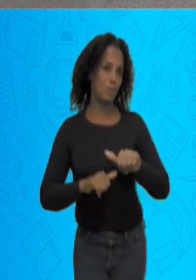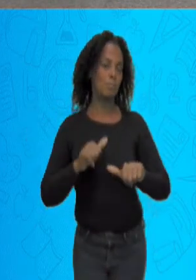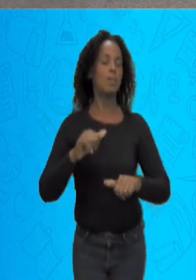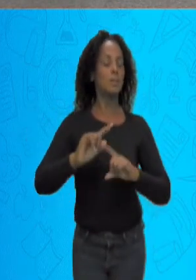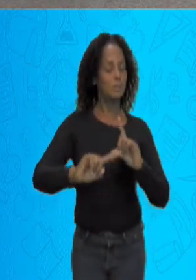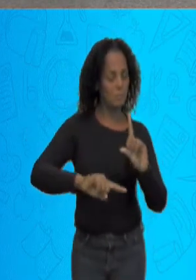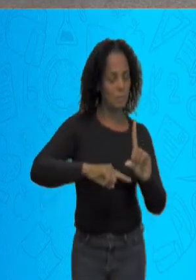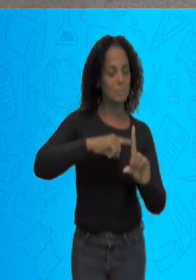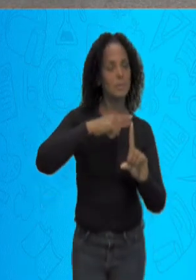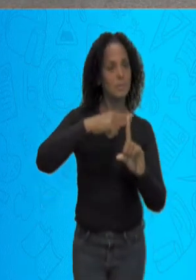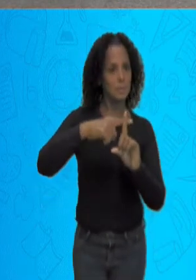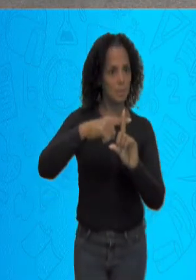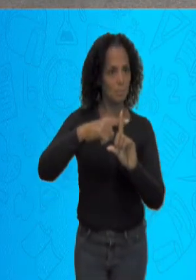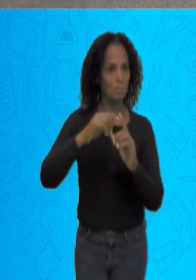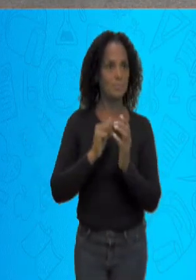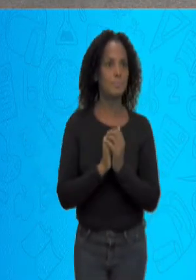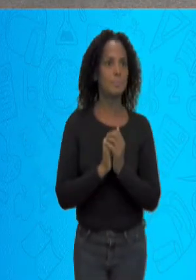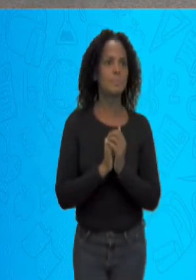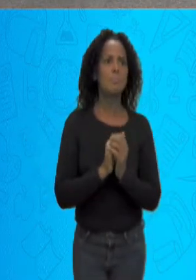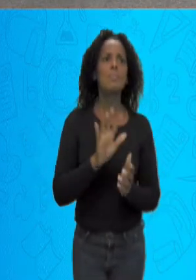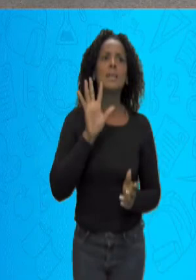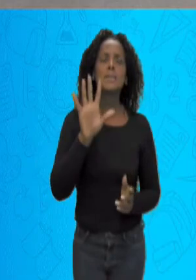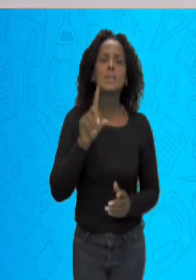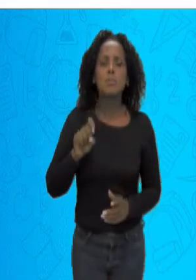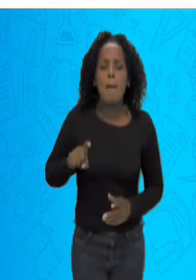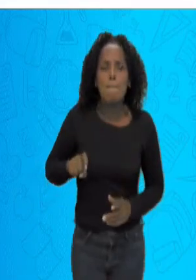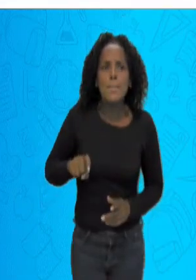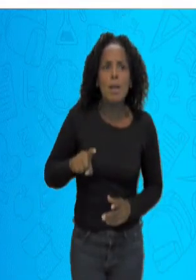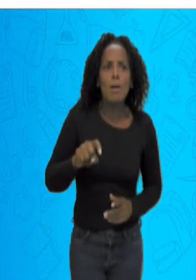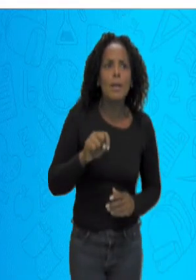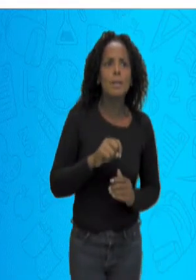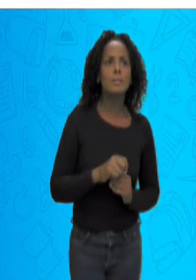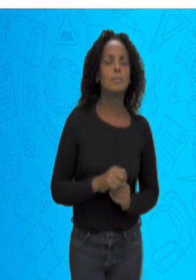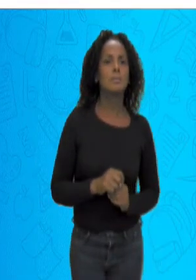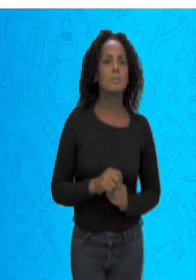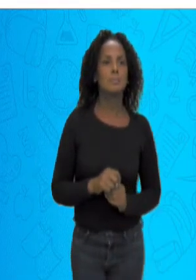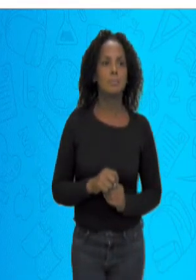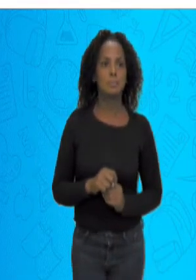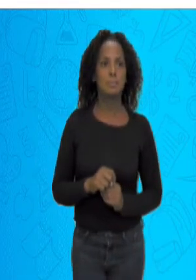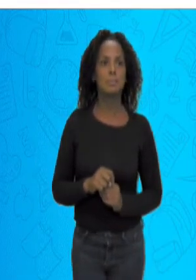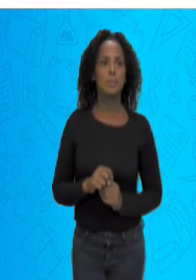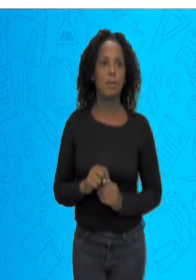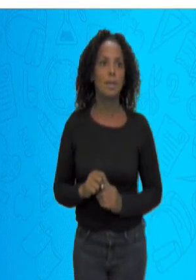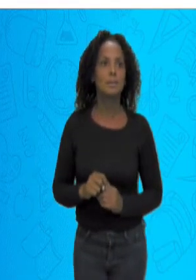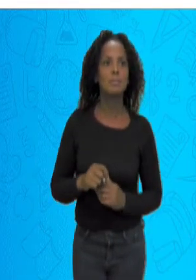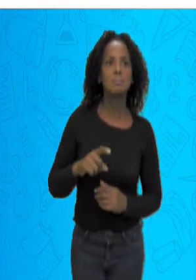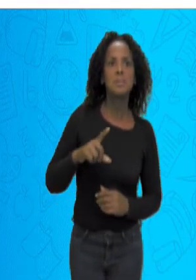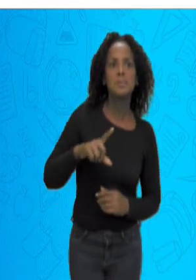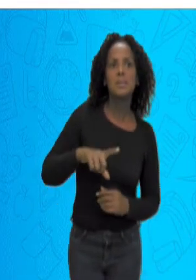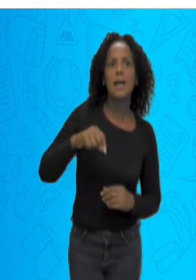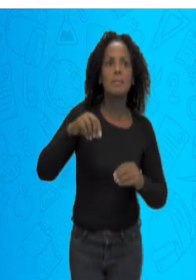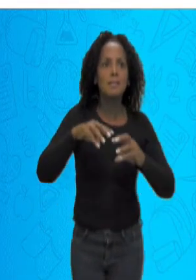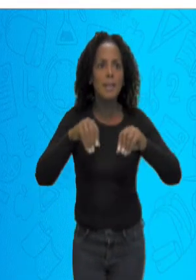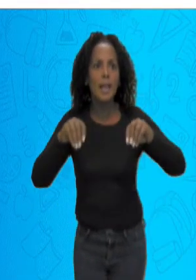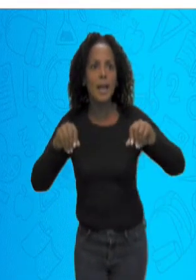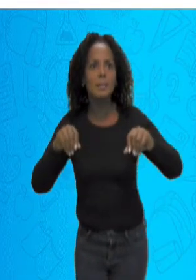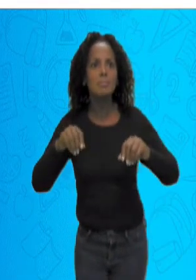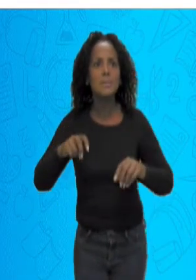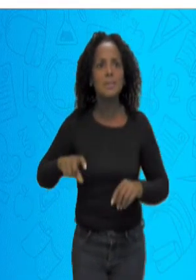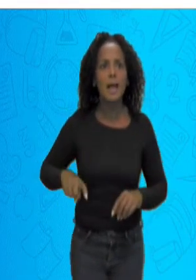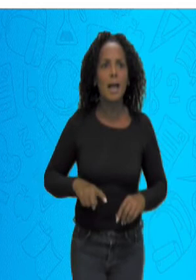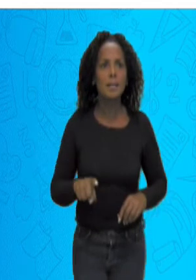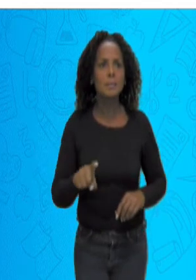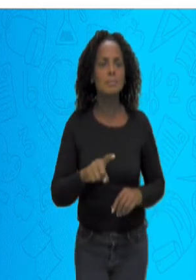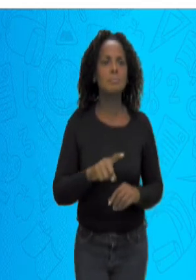Continuação, nós transformando em adição. Cinco minhocas, ó lá. Cinco minhocas saem da terra